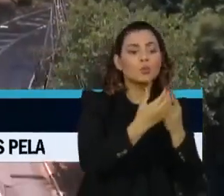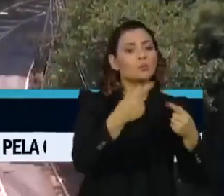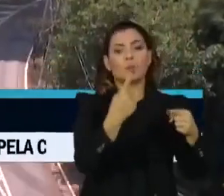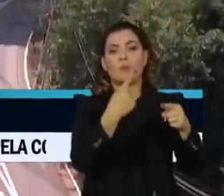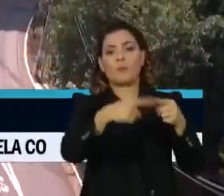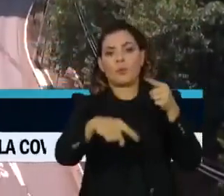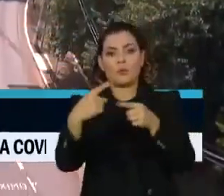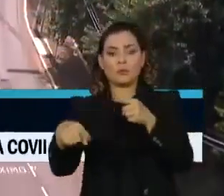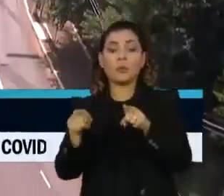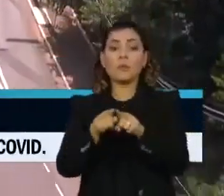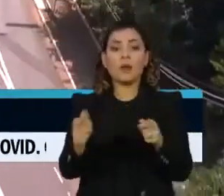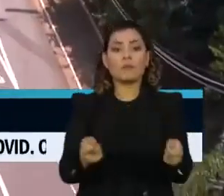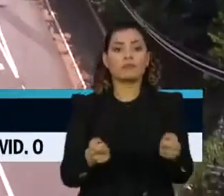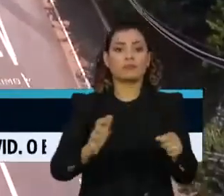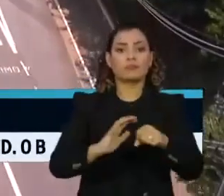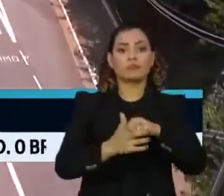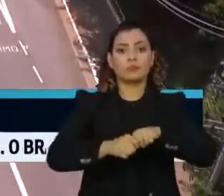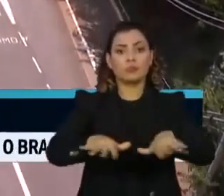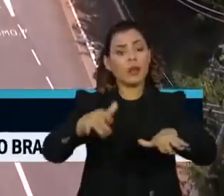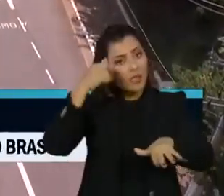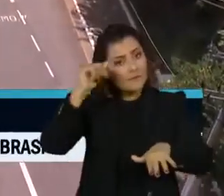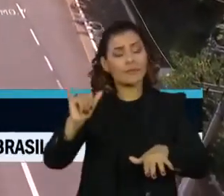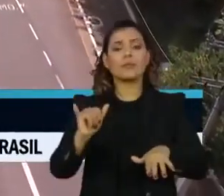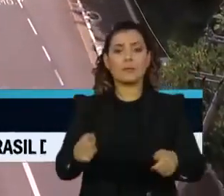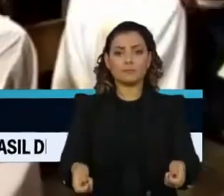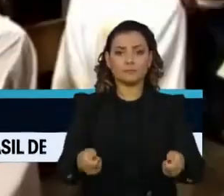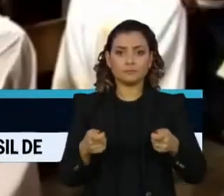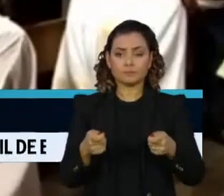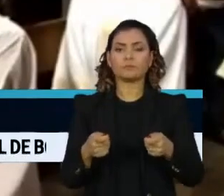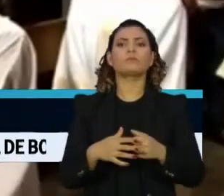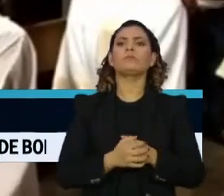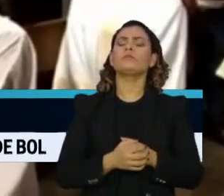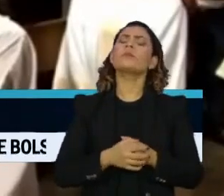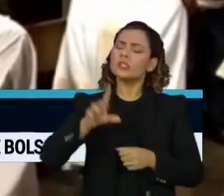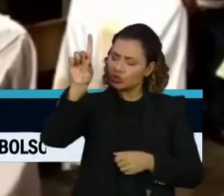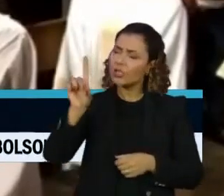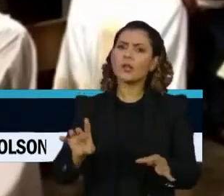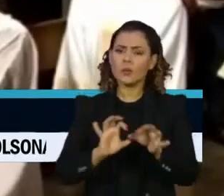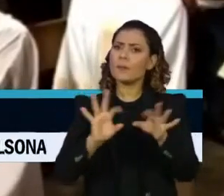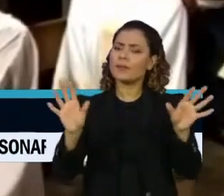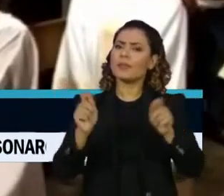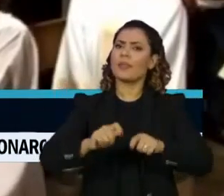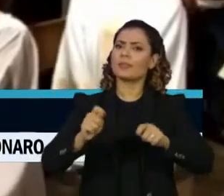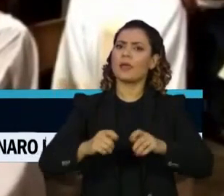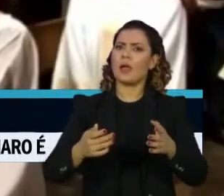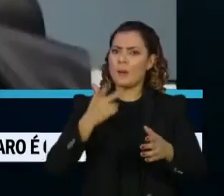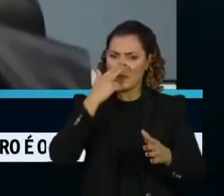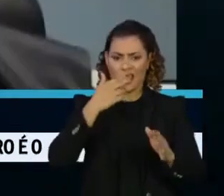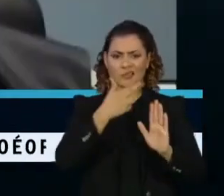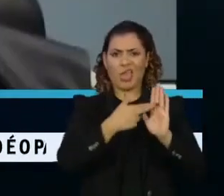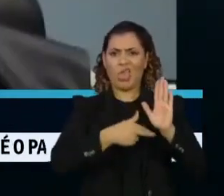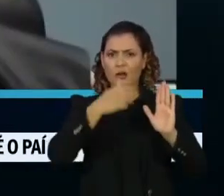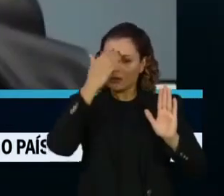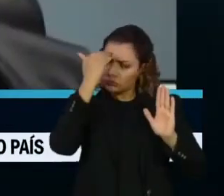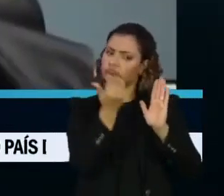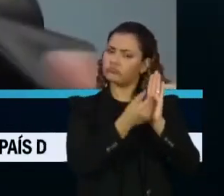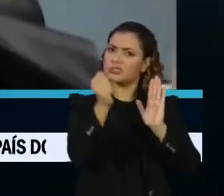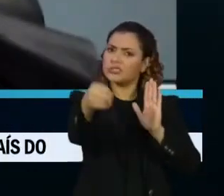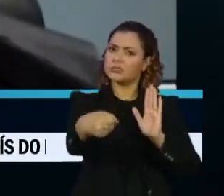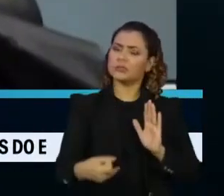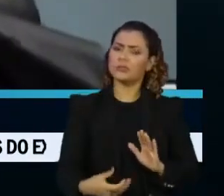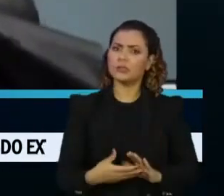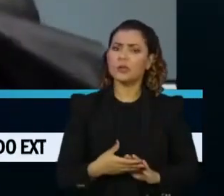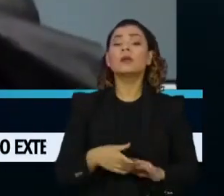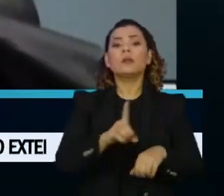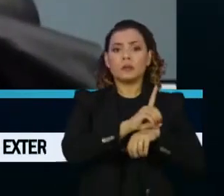a finalidade de combater a propagação da Covid-19, não fere o direito à liberdade de crença e defendeu a constitucionalidade